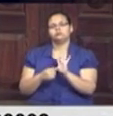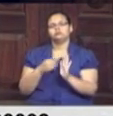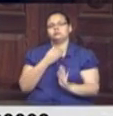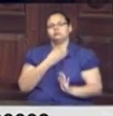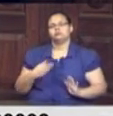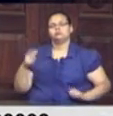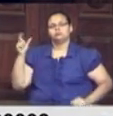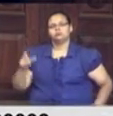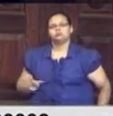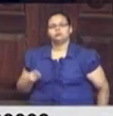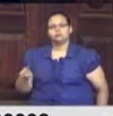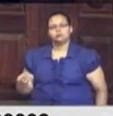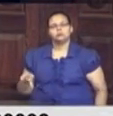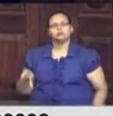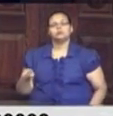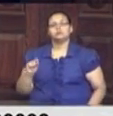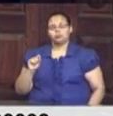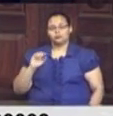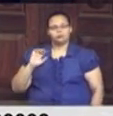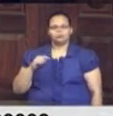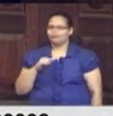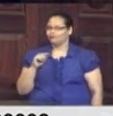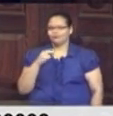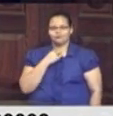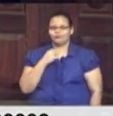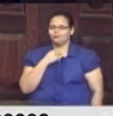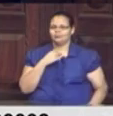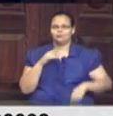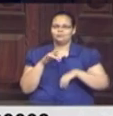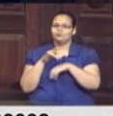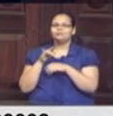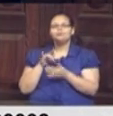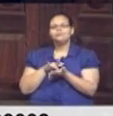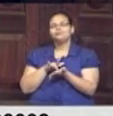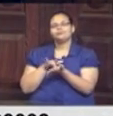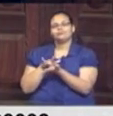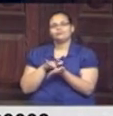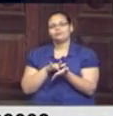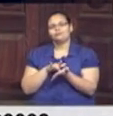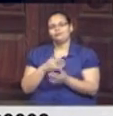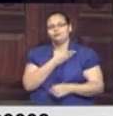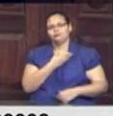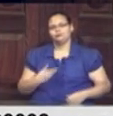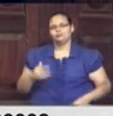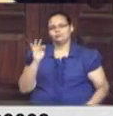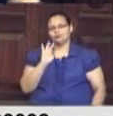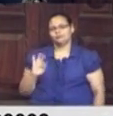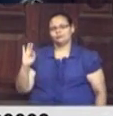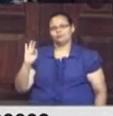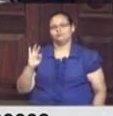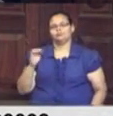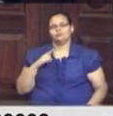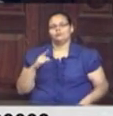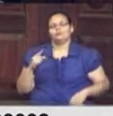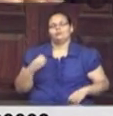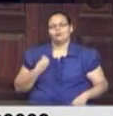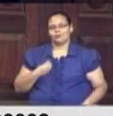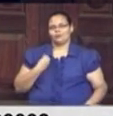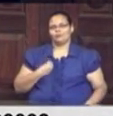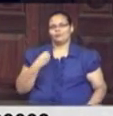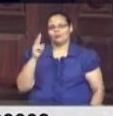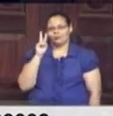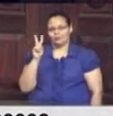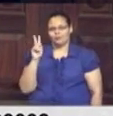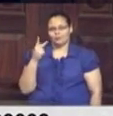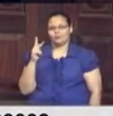Executivo. Fato é que não dá para fingir que o governo federal não tem a sua cota de participação nessa história.